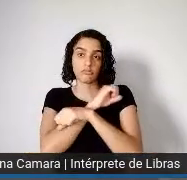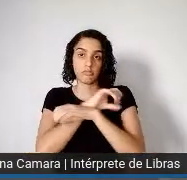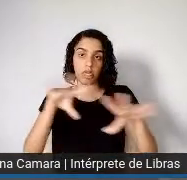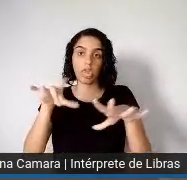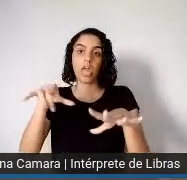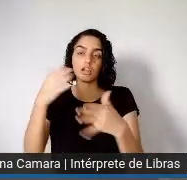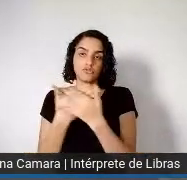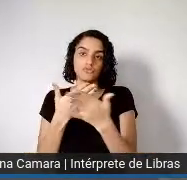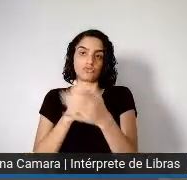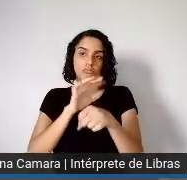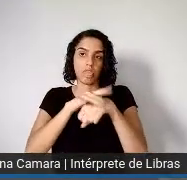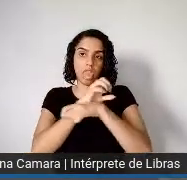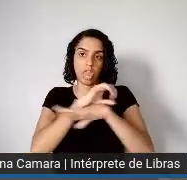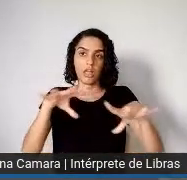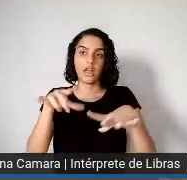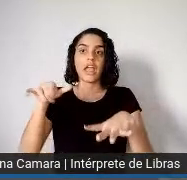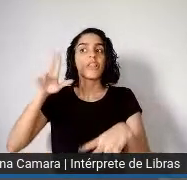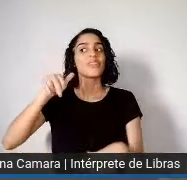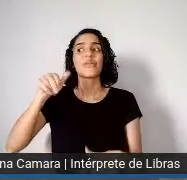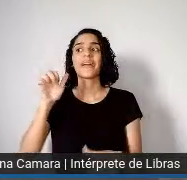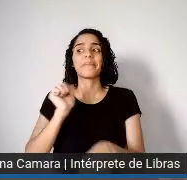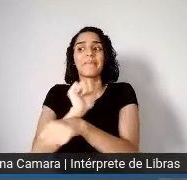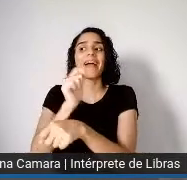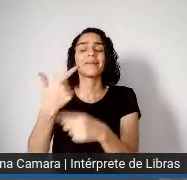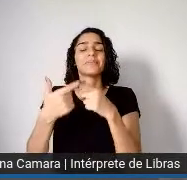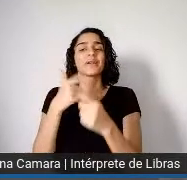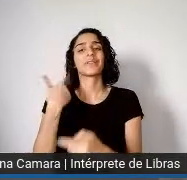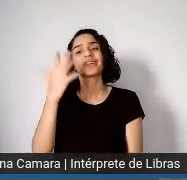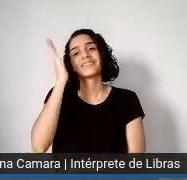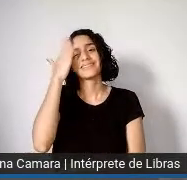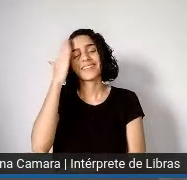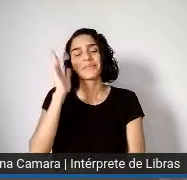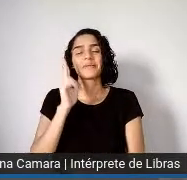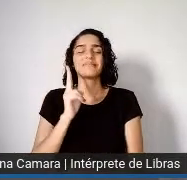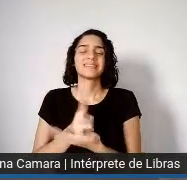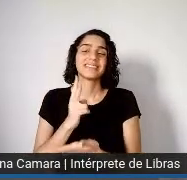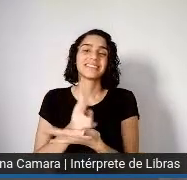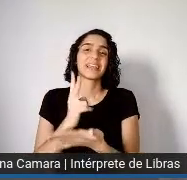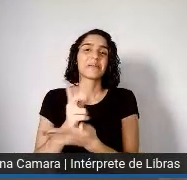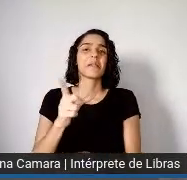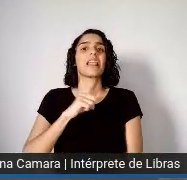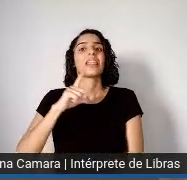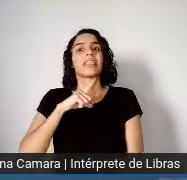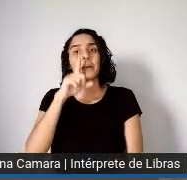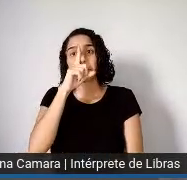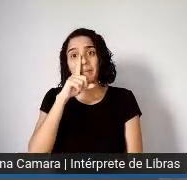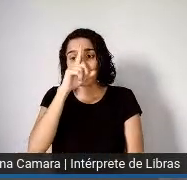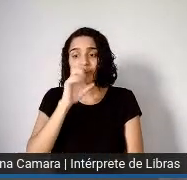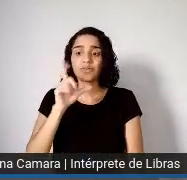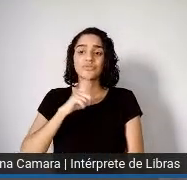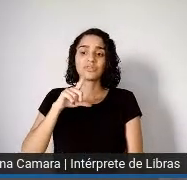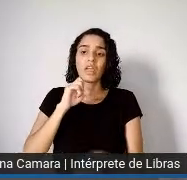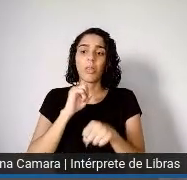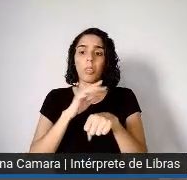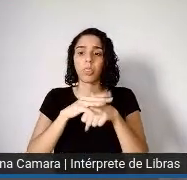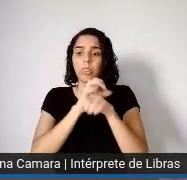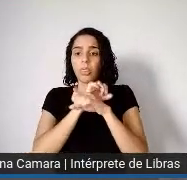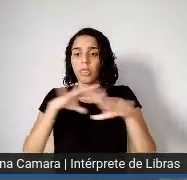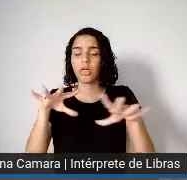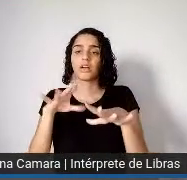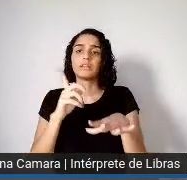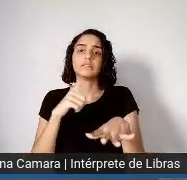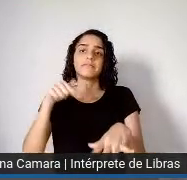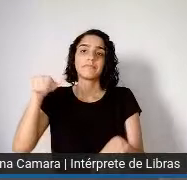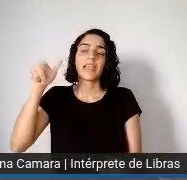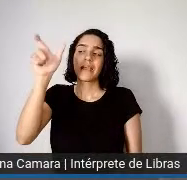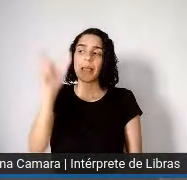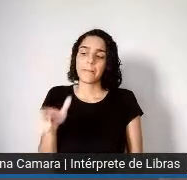ele não para, porque nós sempre estamos às voltas com uma epidemia, com uma pandemia, e o Medronho se dispõe a